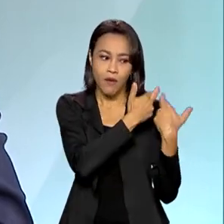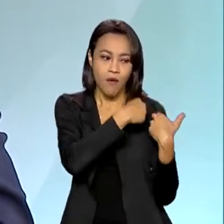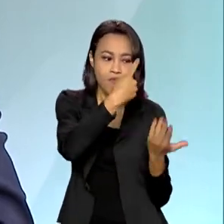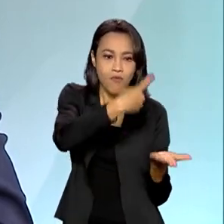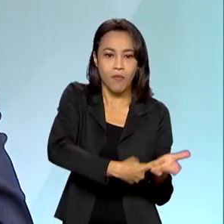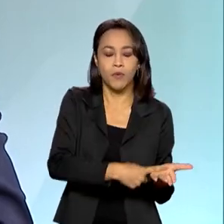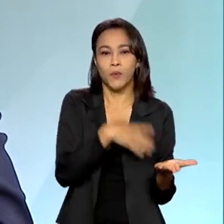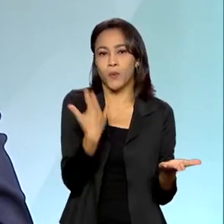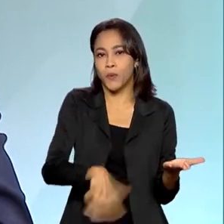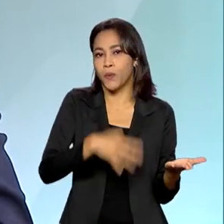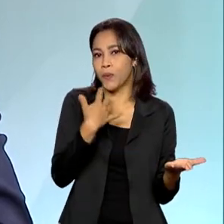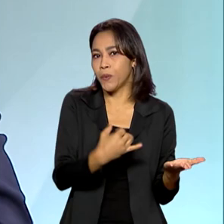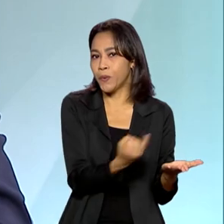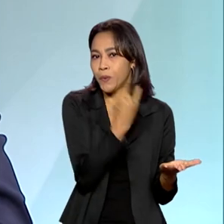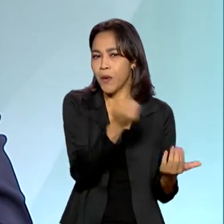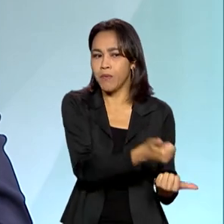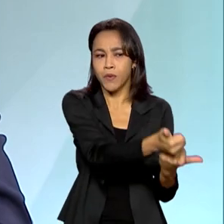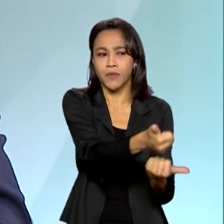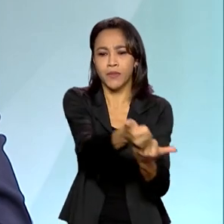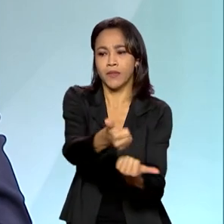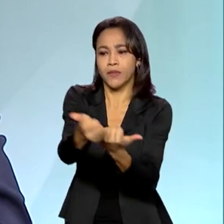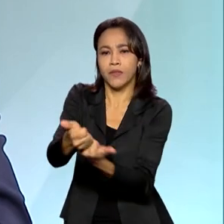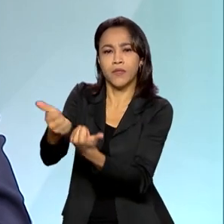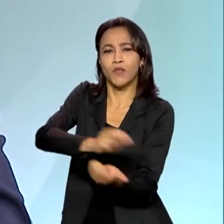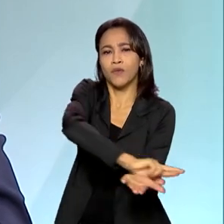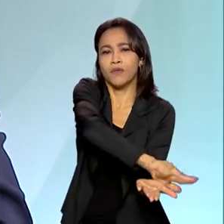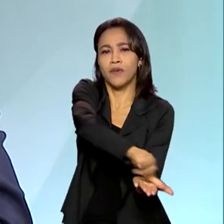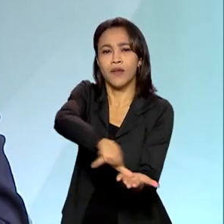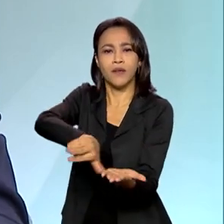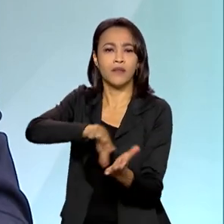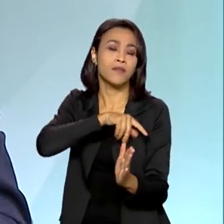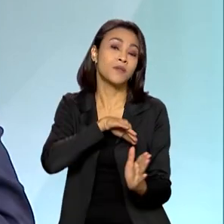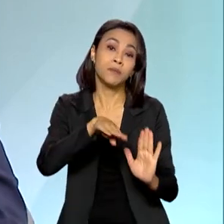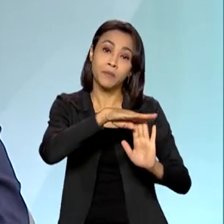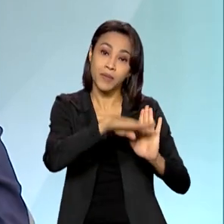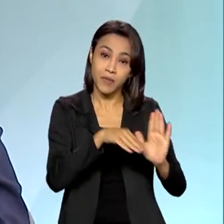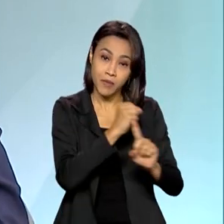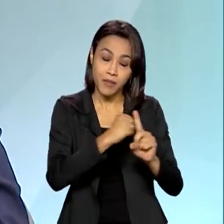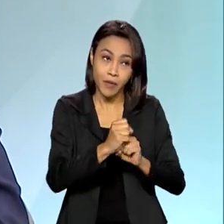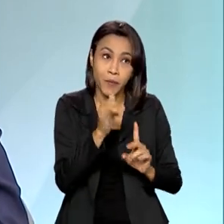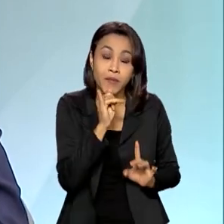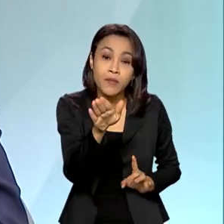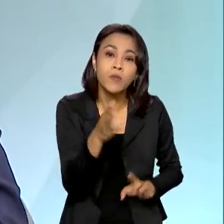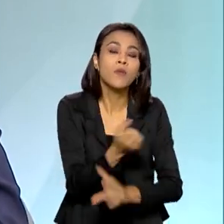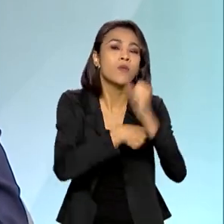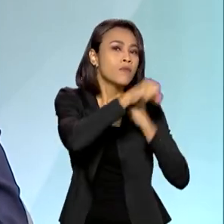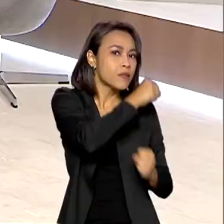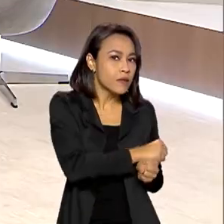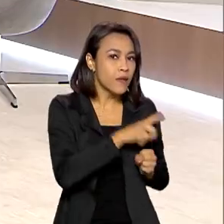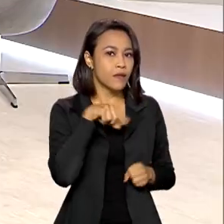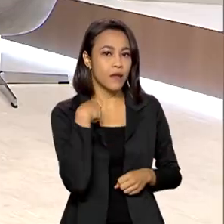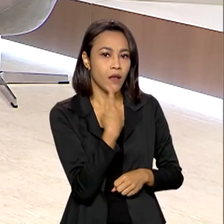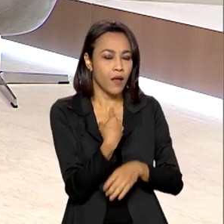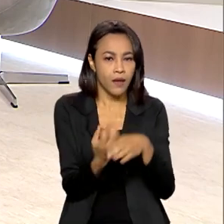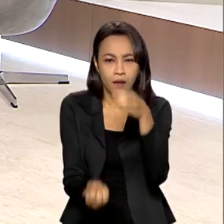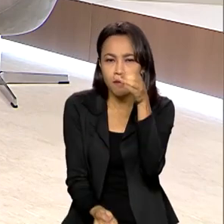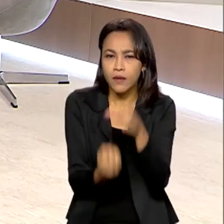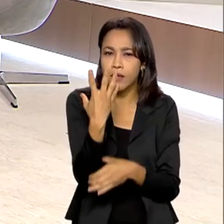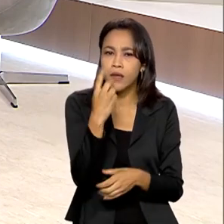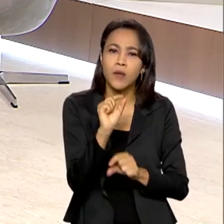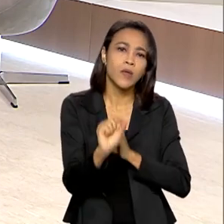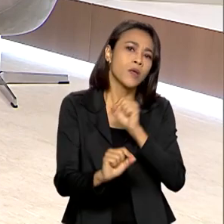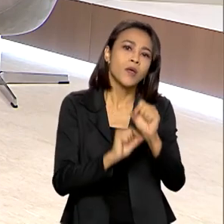questão, apoiando com vários programas sociais. Por exemplo, ano passado, nós criamos o